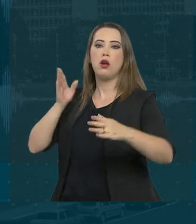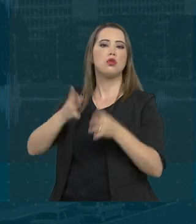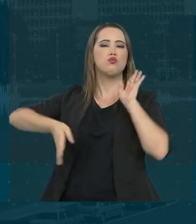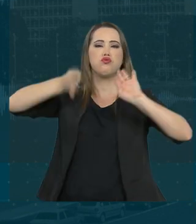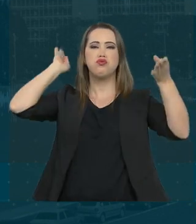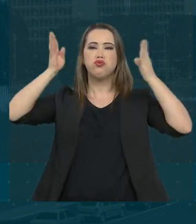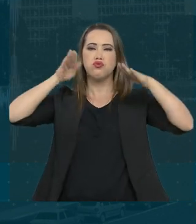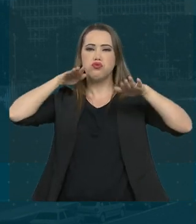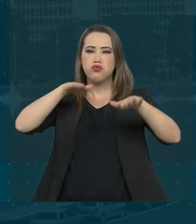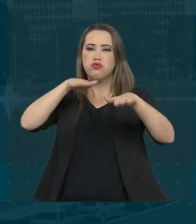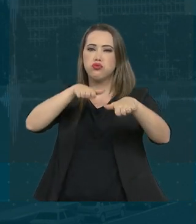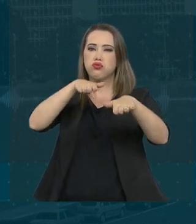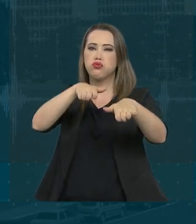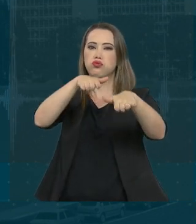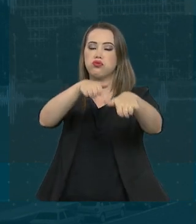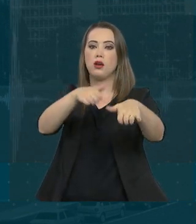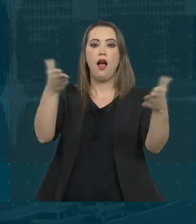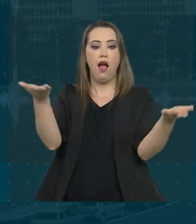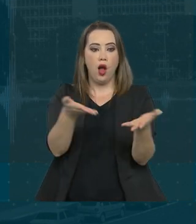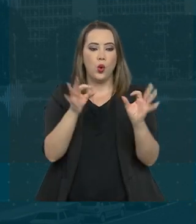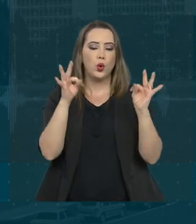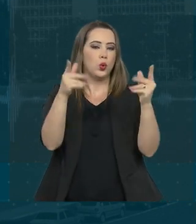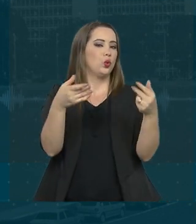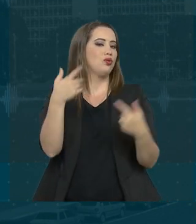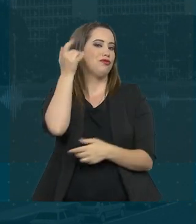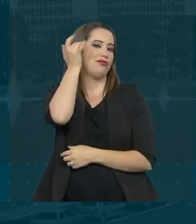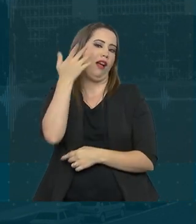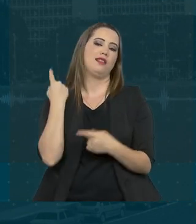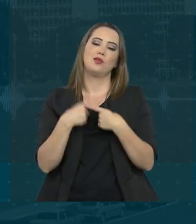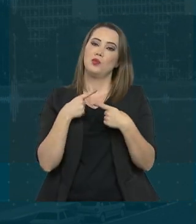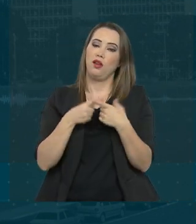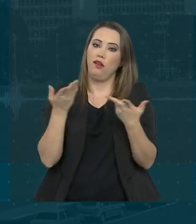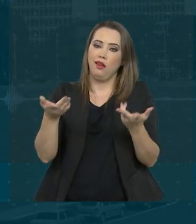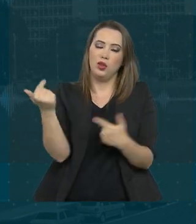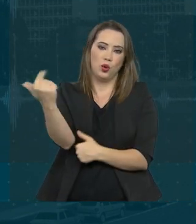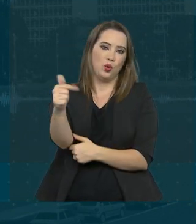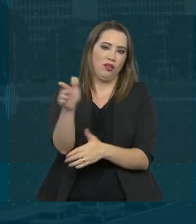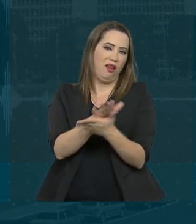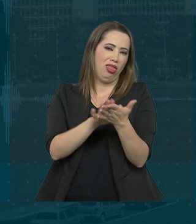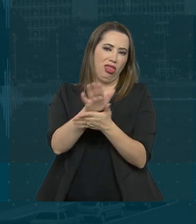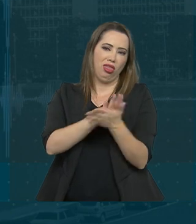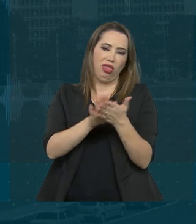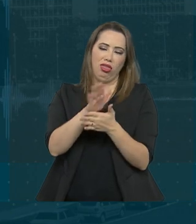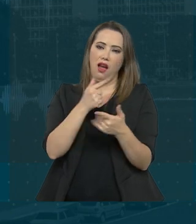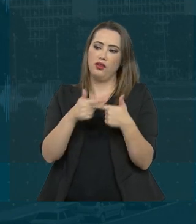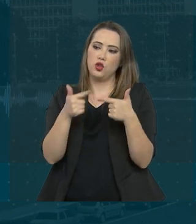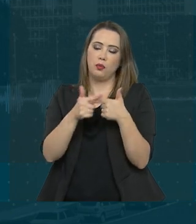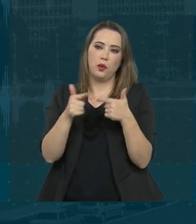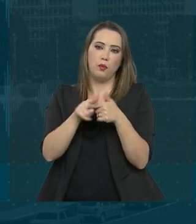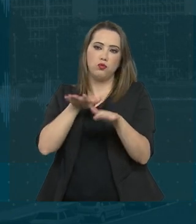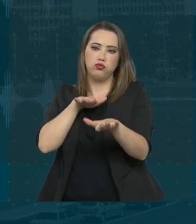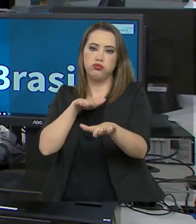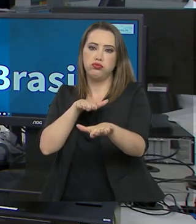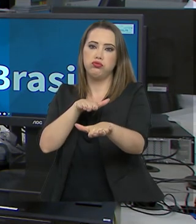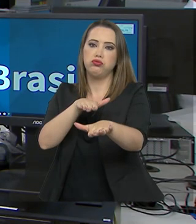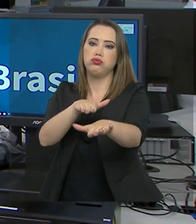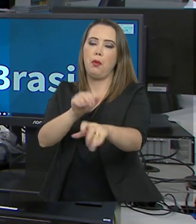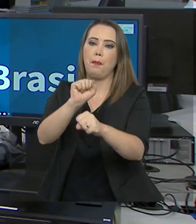passando. Então agora isso tudo foi facilitado, porque não existe mais obstáculo para o caminhão parar.